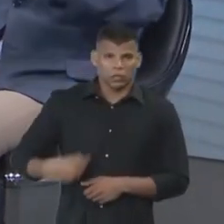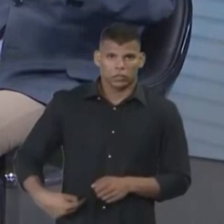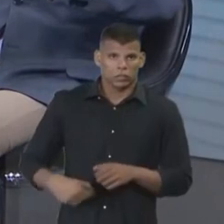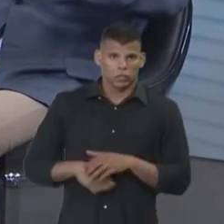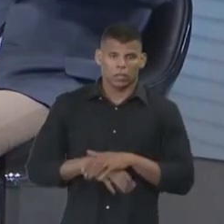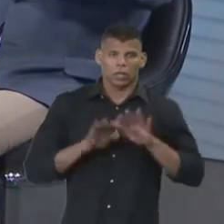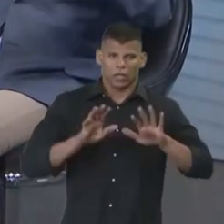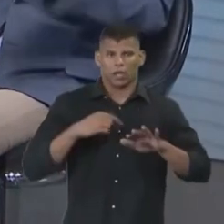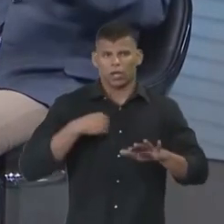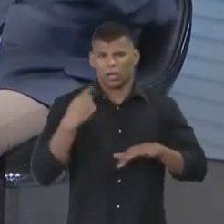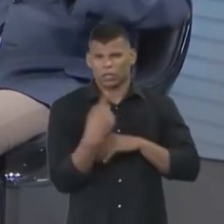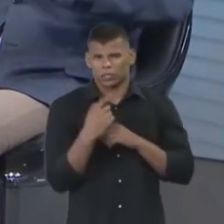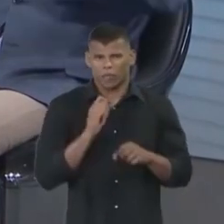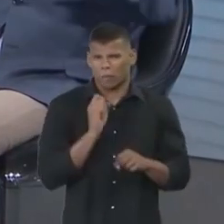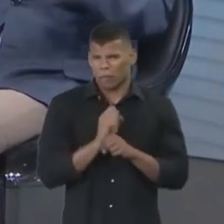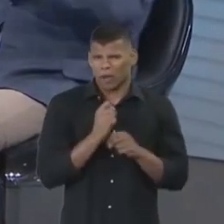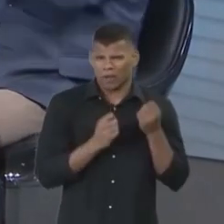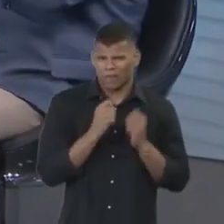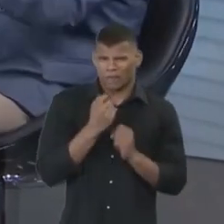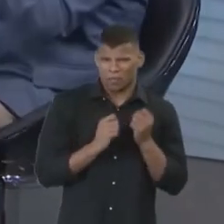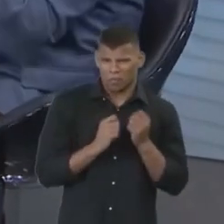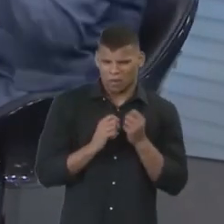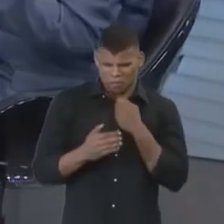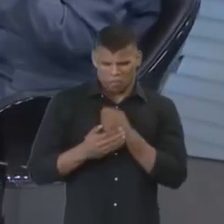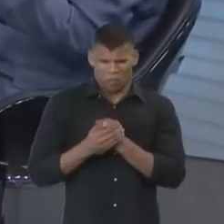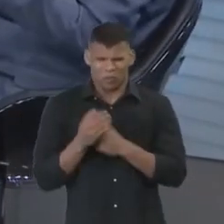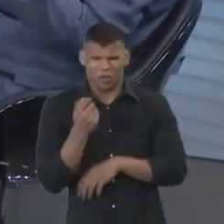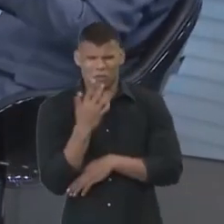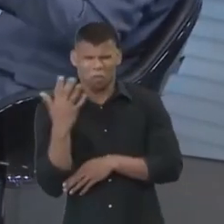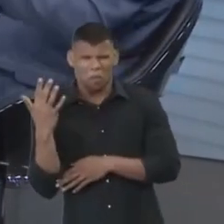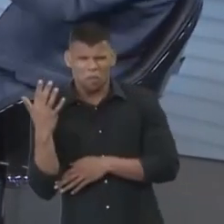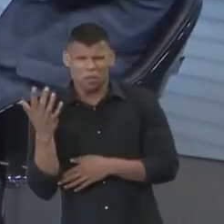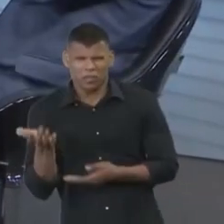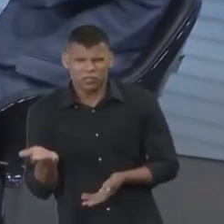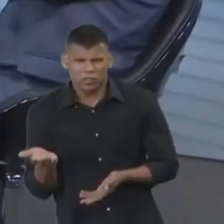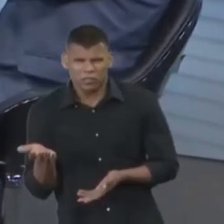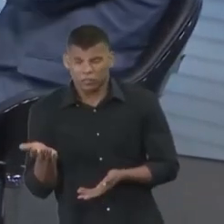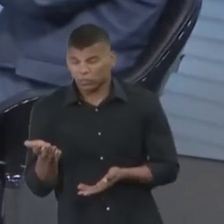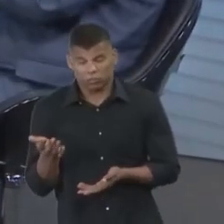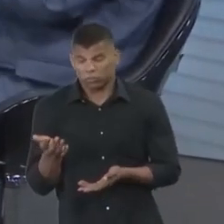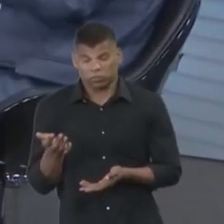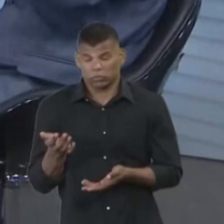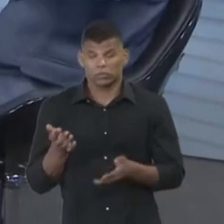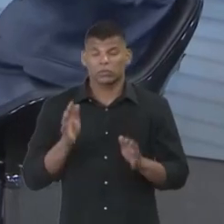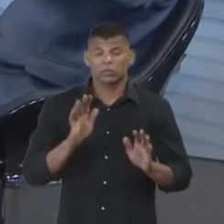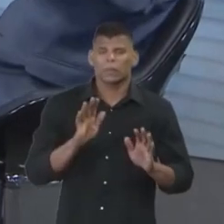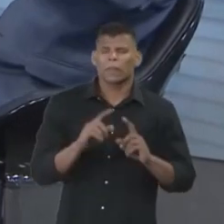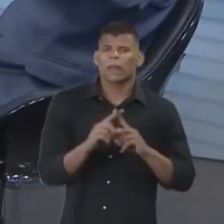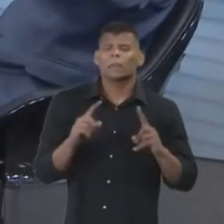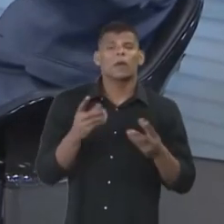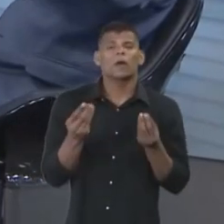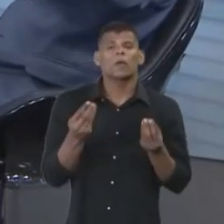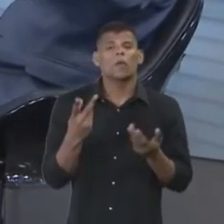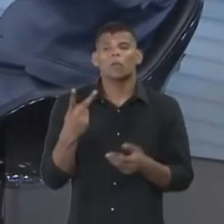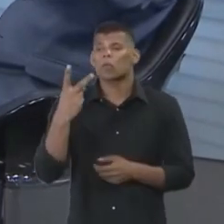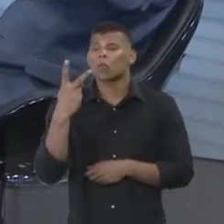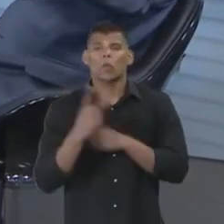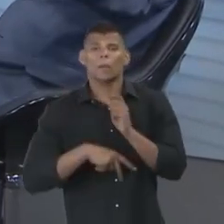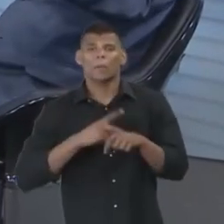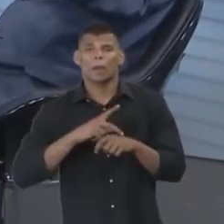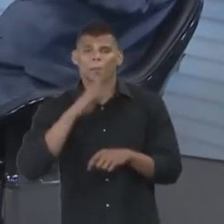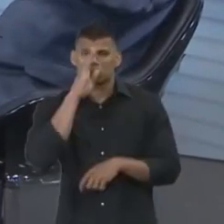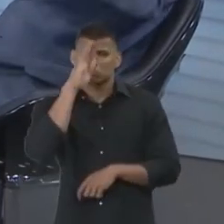fábricas para proteger o meio ambiente, em outras palavras, é que eles dizem. Como é a vai falar em direito ambiental se os dois poluidores do mundo